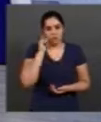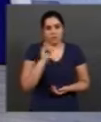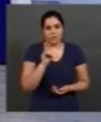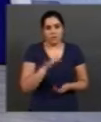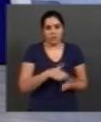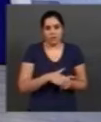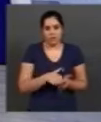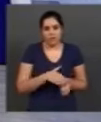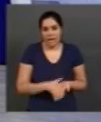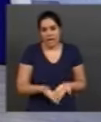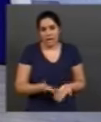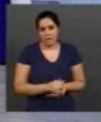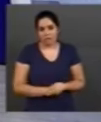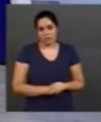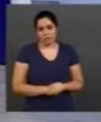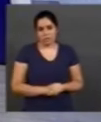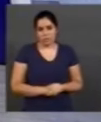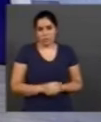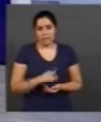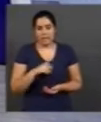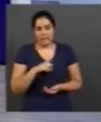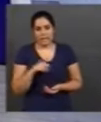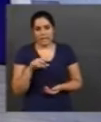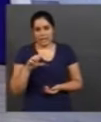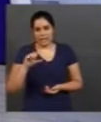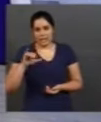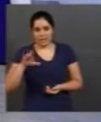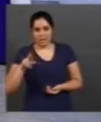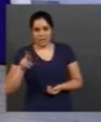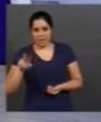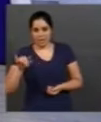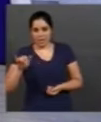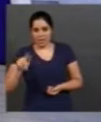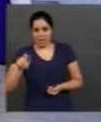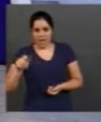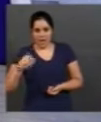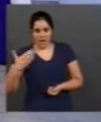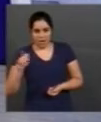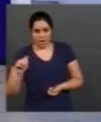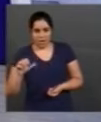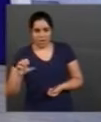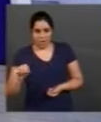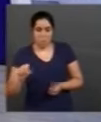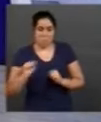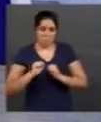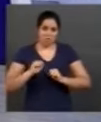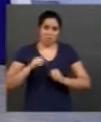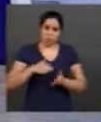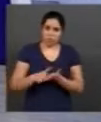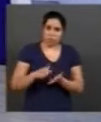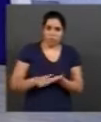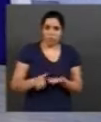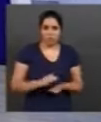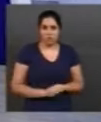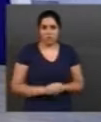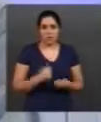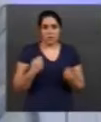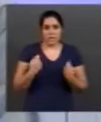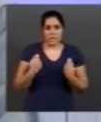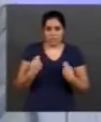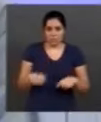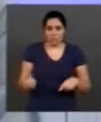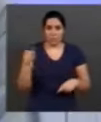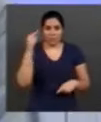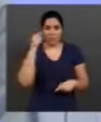um sistema de irrigação é muito mais, às vezes... É aquilo que nós falamos, né? Exatamente. É o bom uso da água. Sempre a questão é